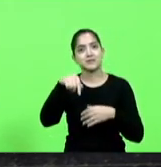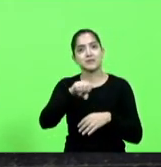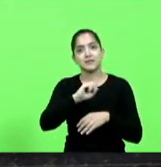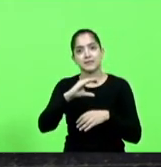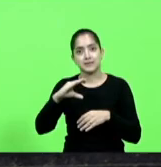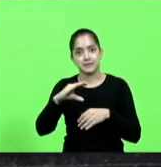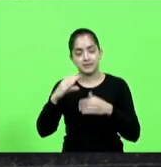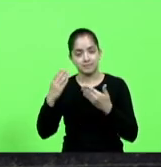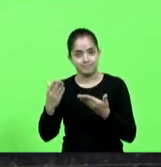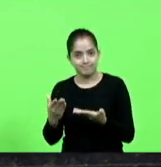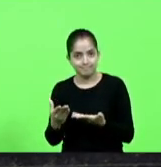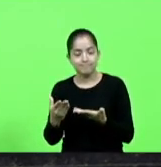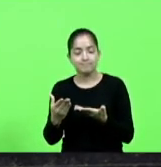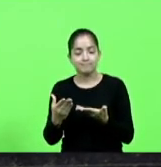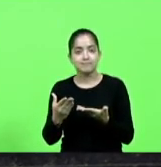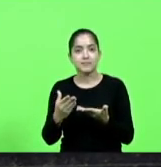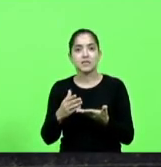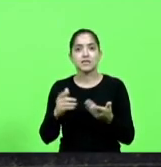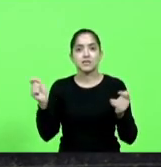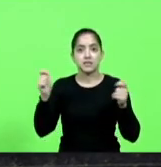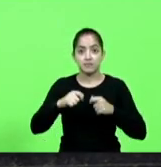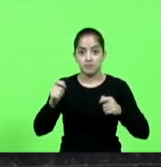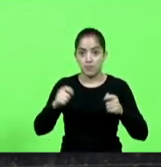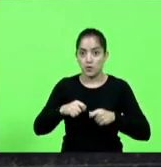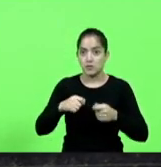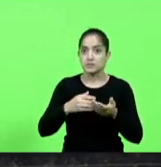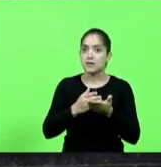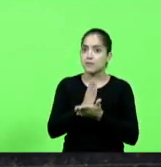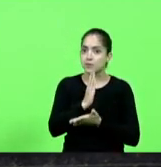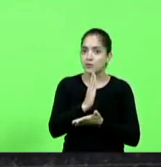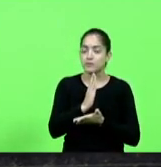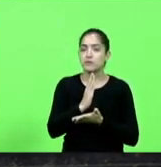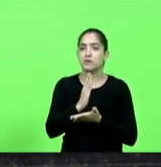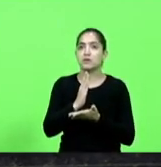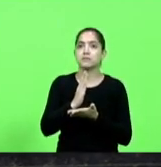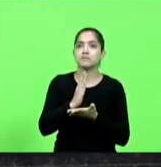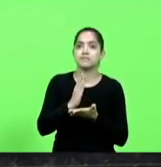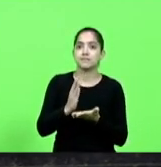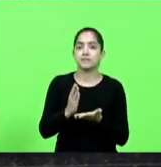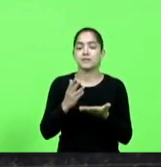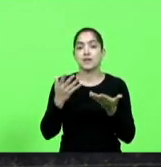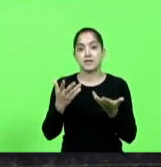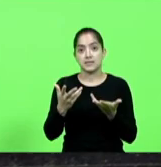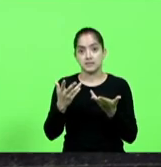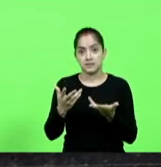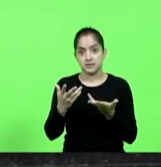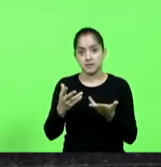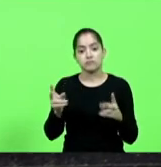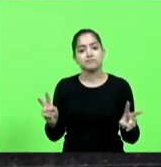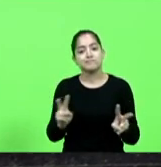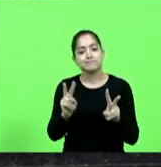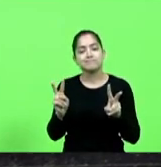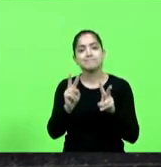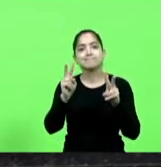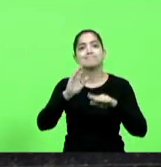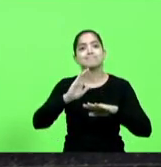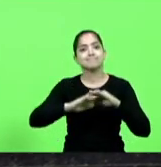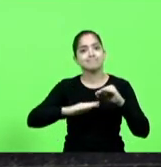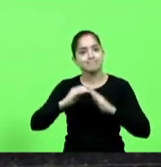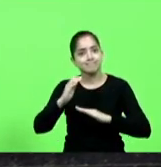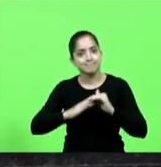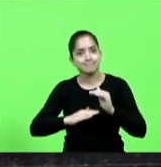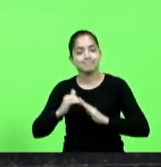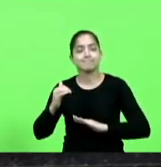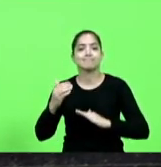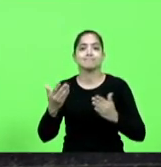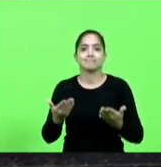que saia logo quanto antes do papel essa intenção de valorização na prática da nossa